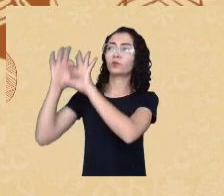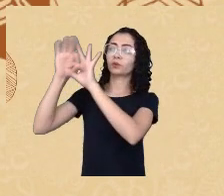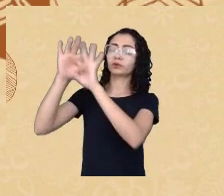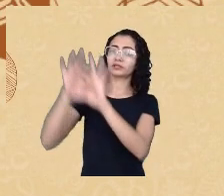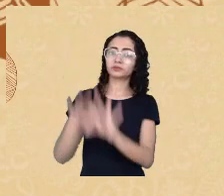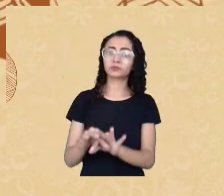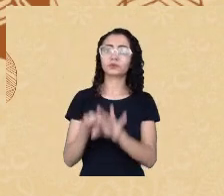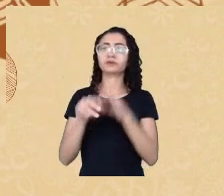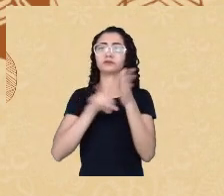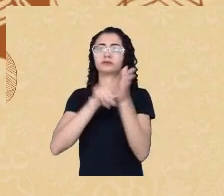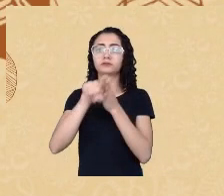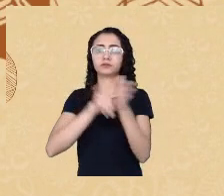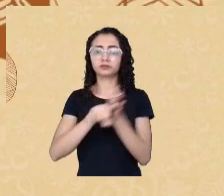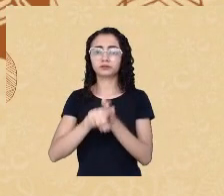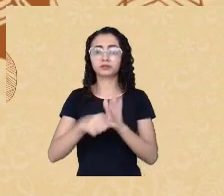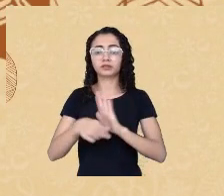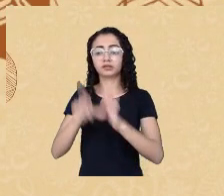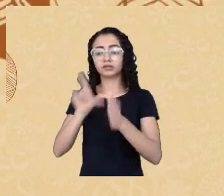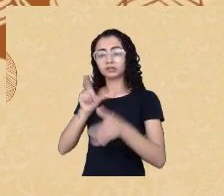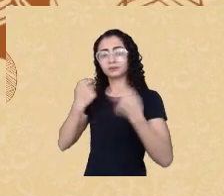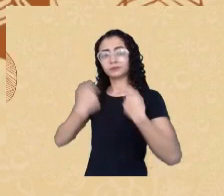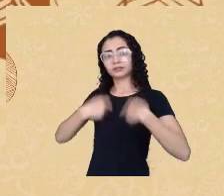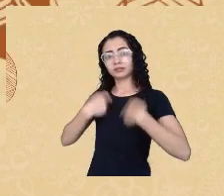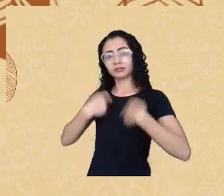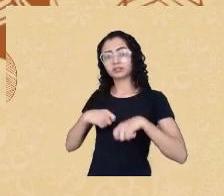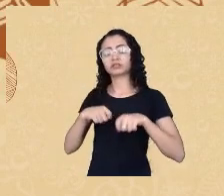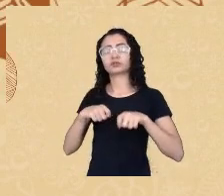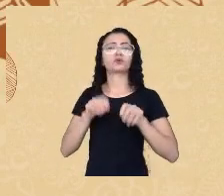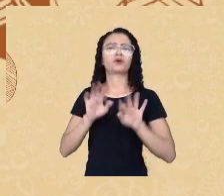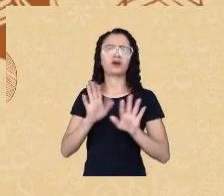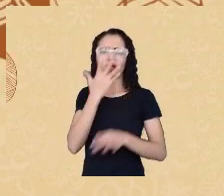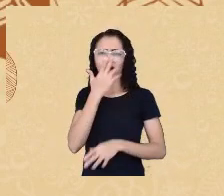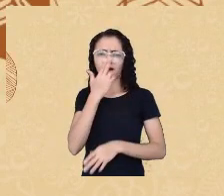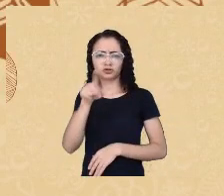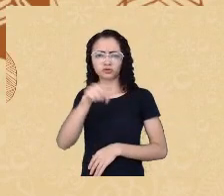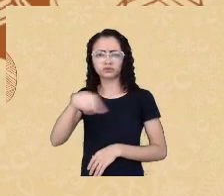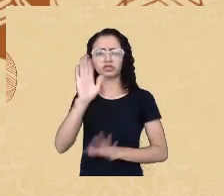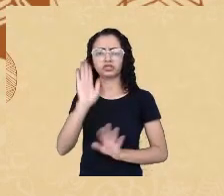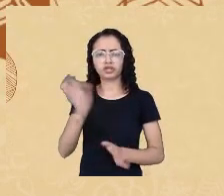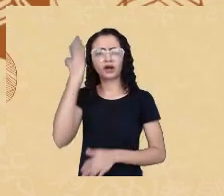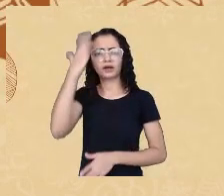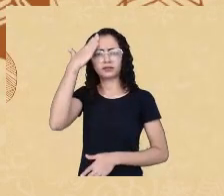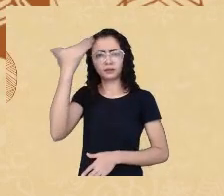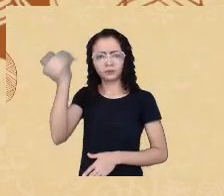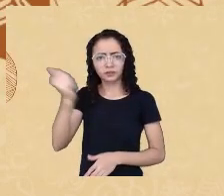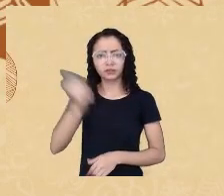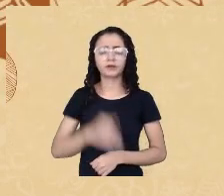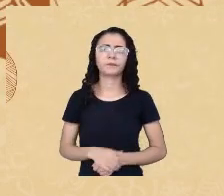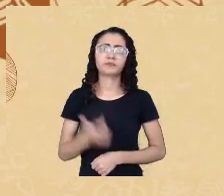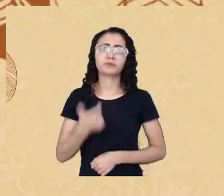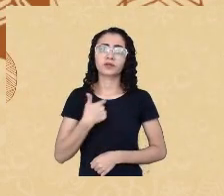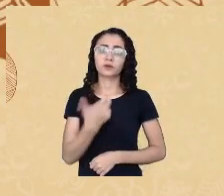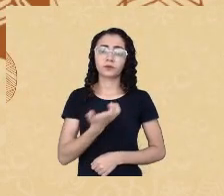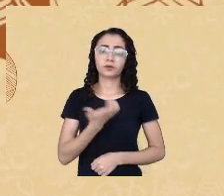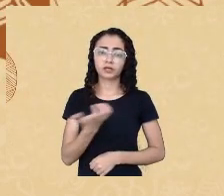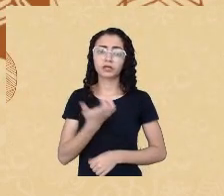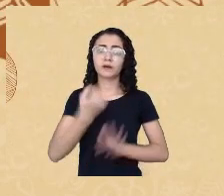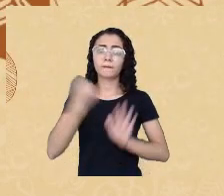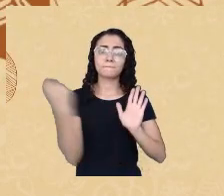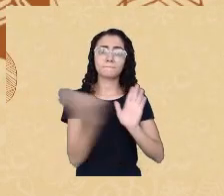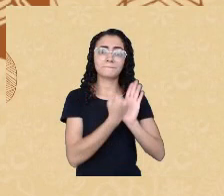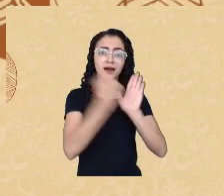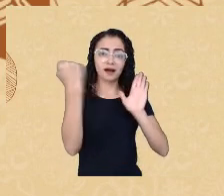antes de mais nada, acredito que já seja de conhecimento para a maioria aqui presente, gostaria de citar alguns marcos da avaliação